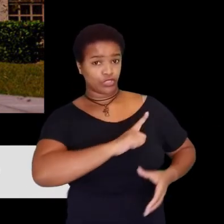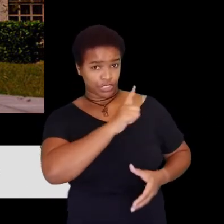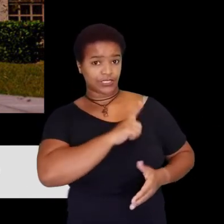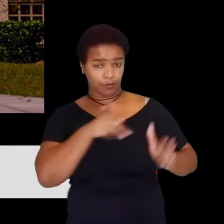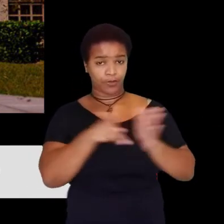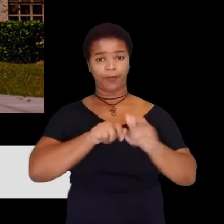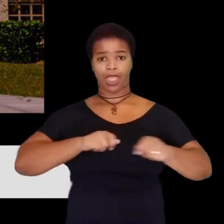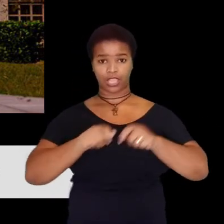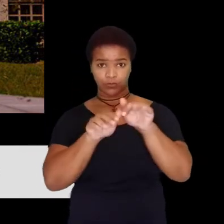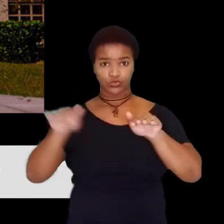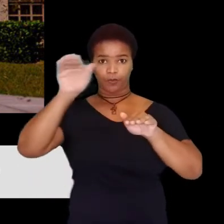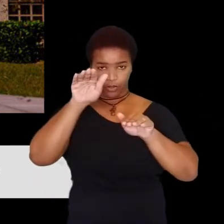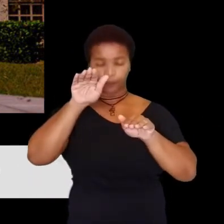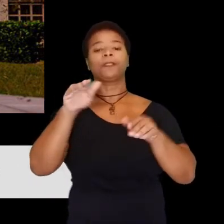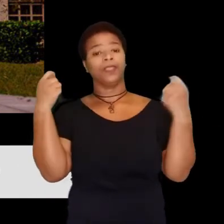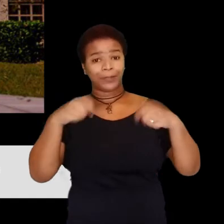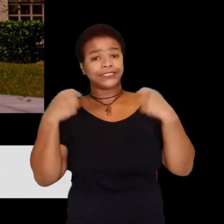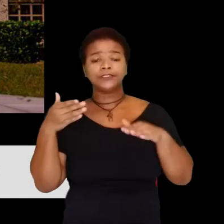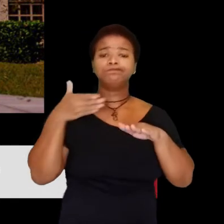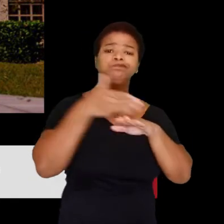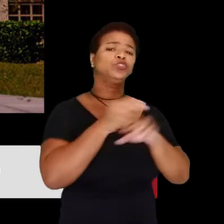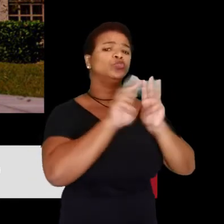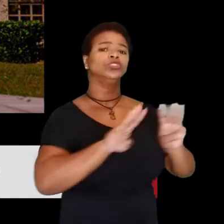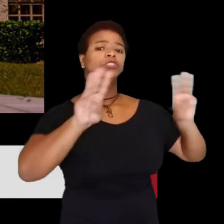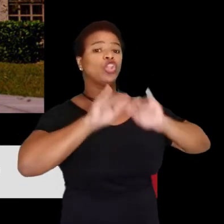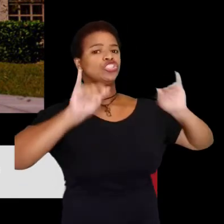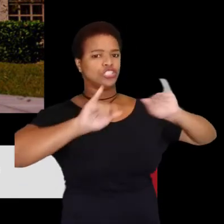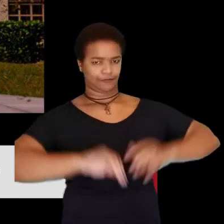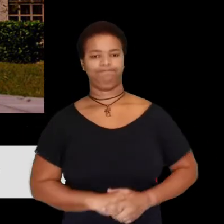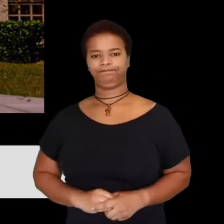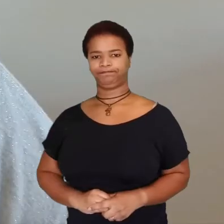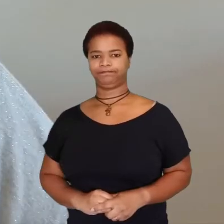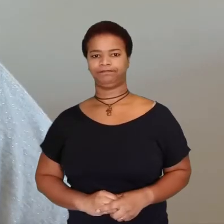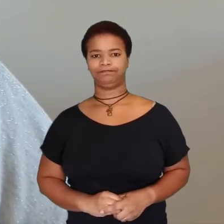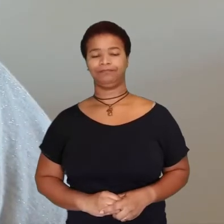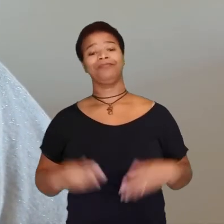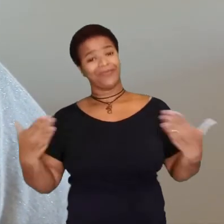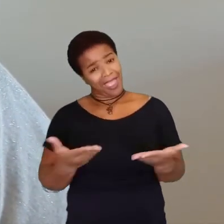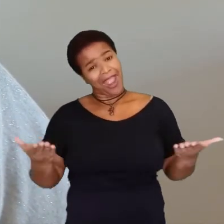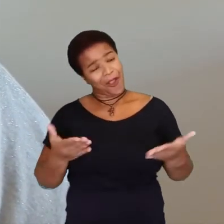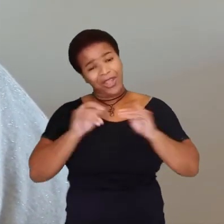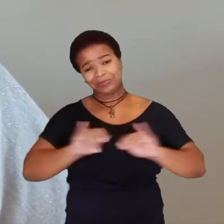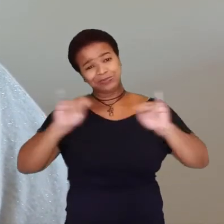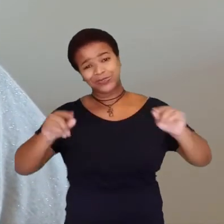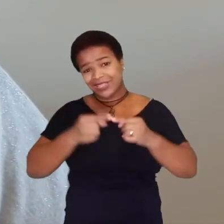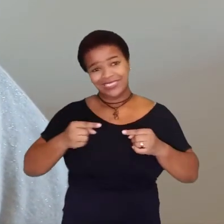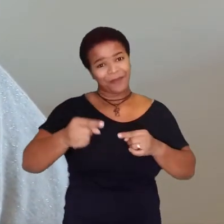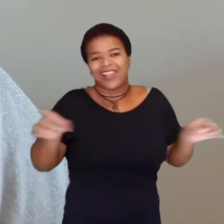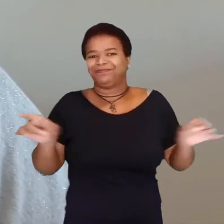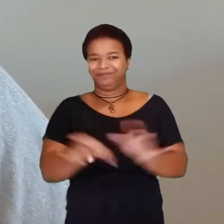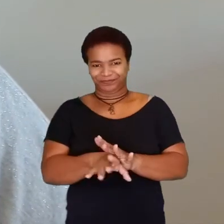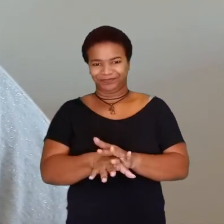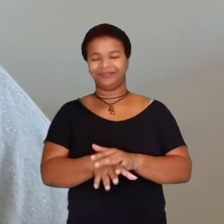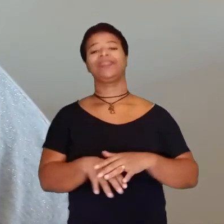Administração Superior da UFJF, é só acessar o nosso portal de notícias. E o nosso boletim de notícias dessa